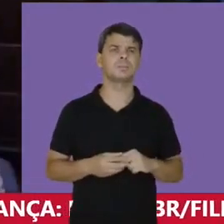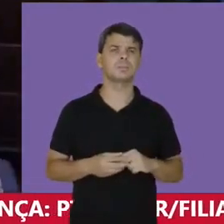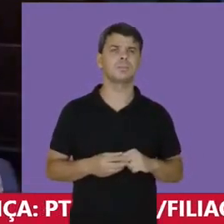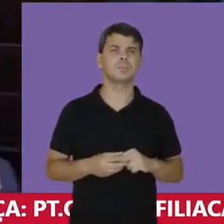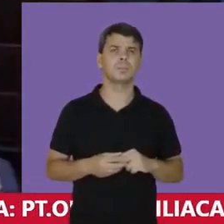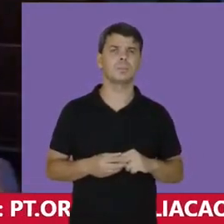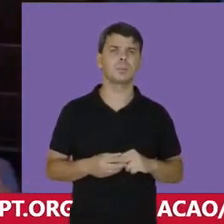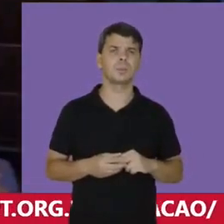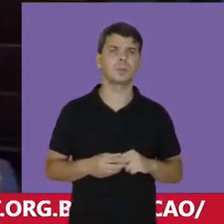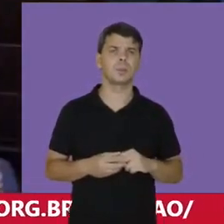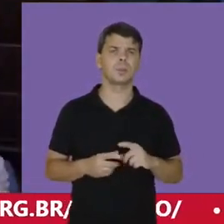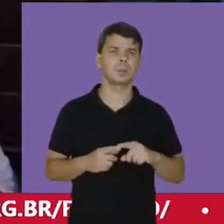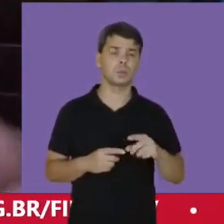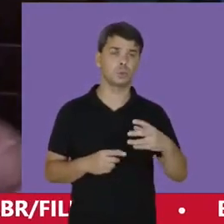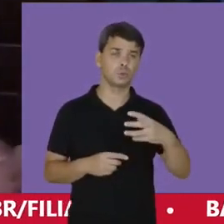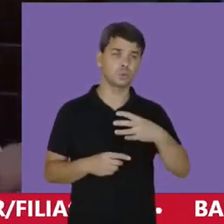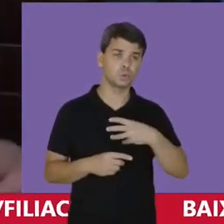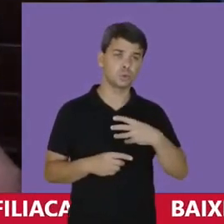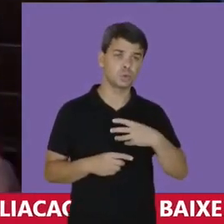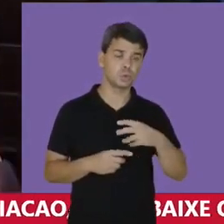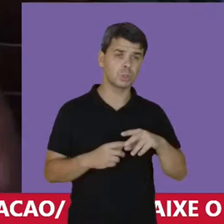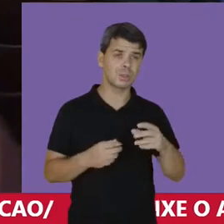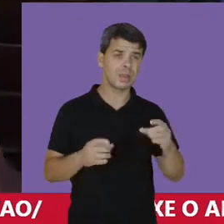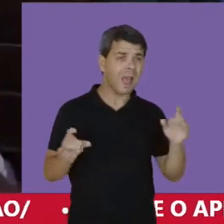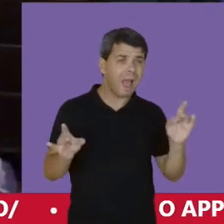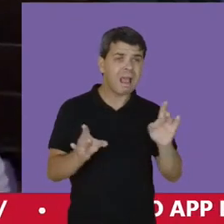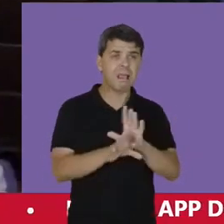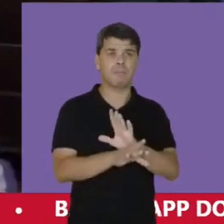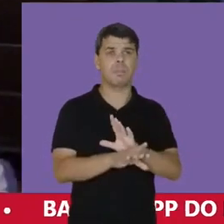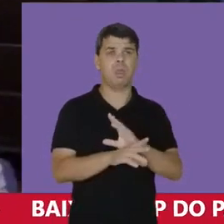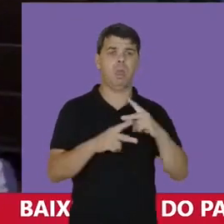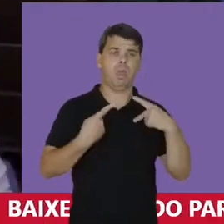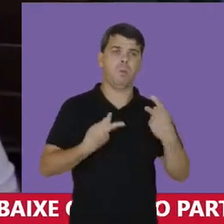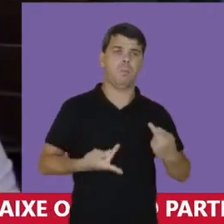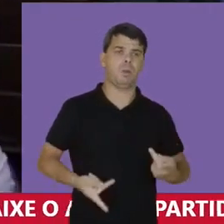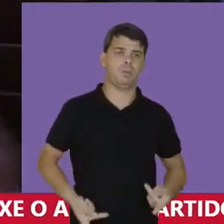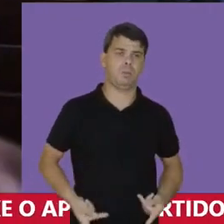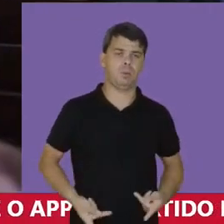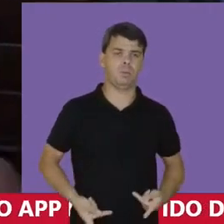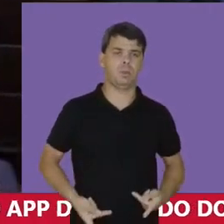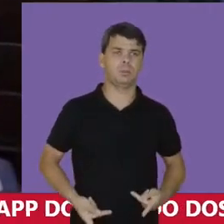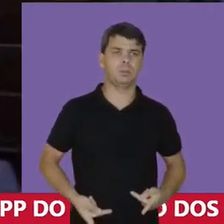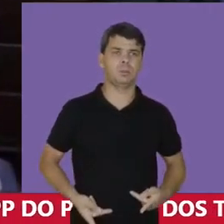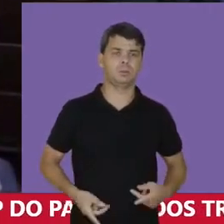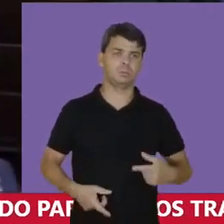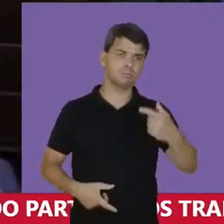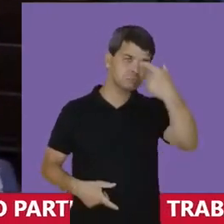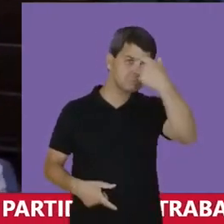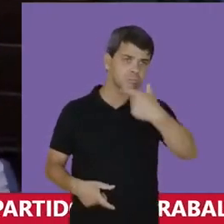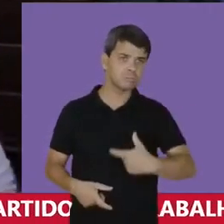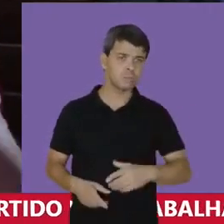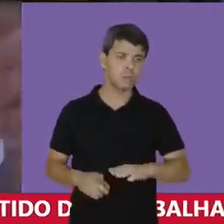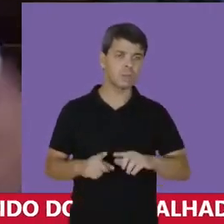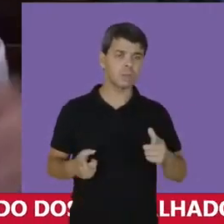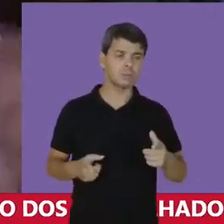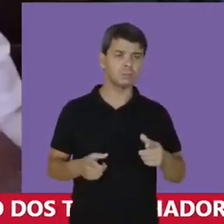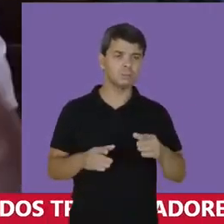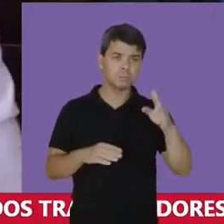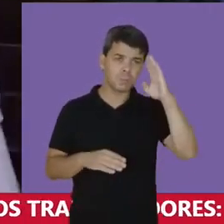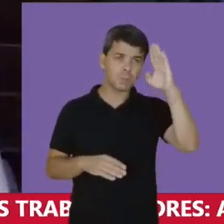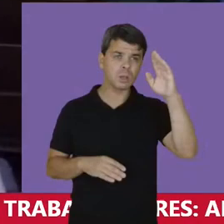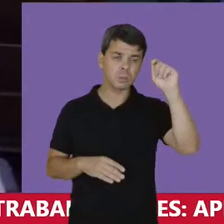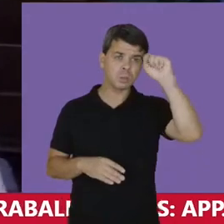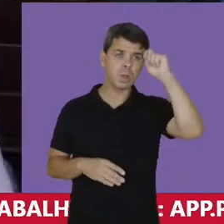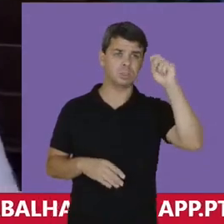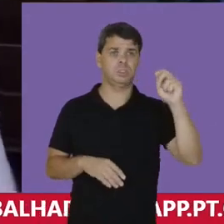que a gente sempre diz Selvagem, sentido de destruir a humanidade das pessoas E nesse caso, das mulheres E